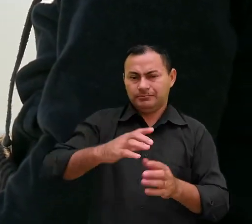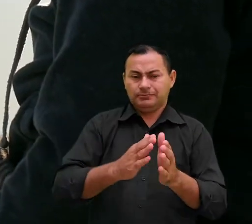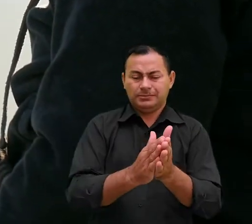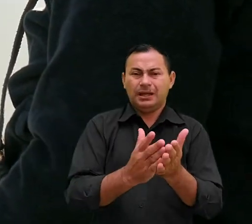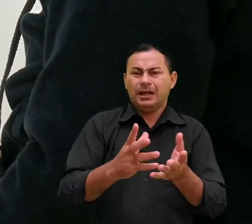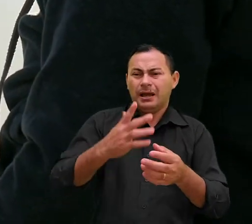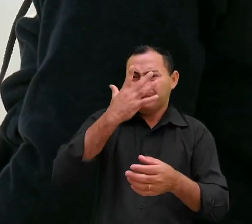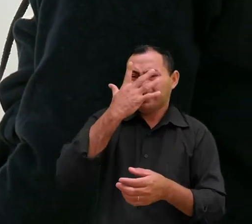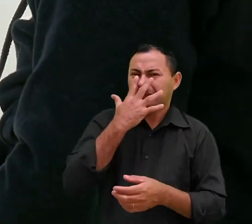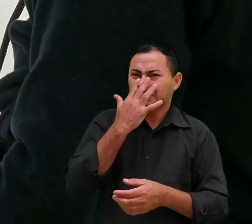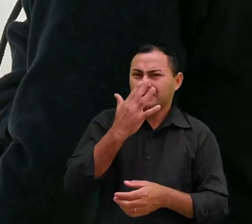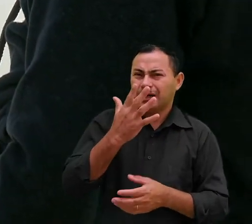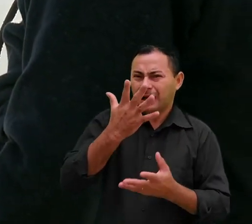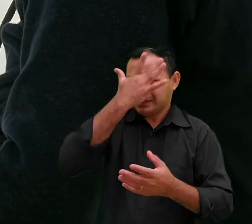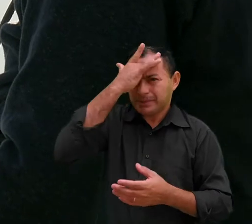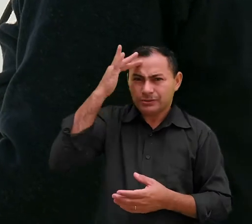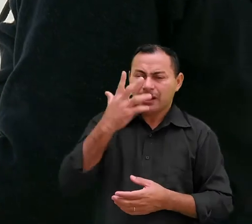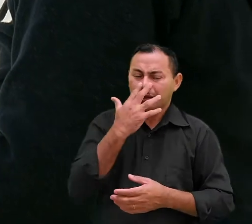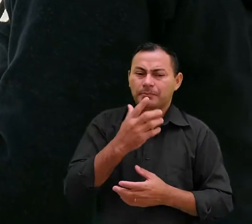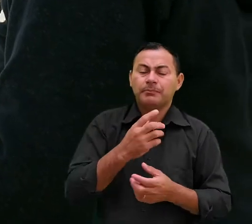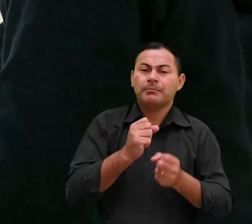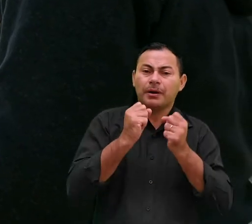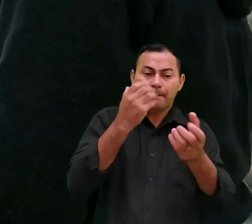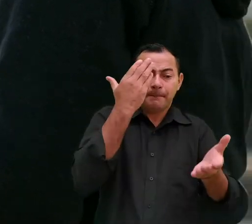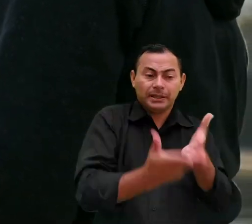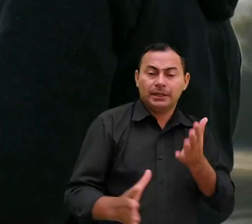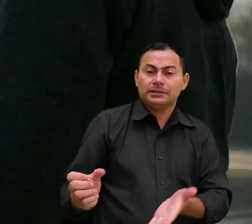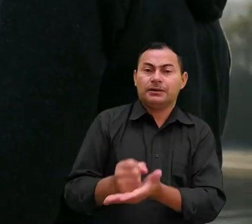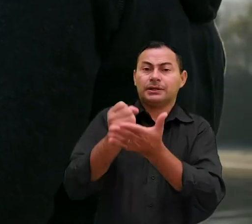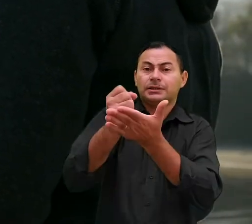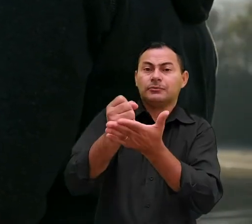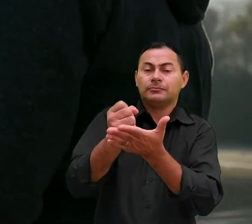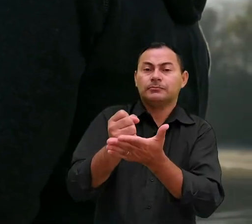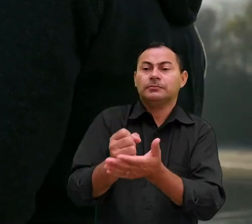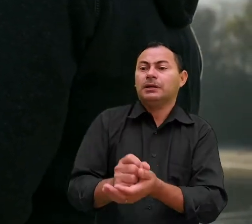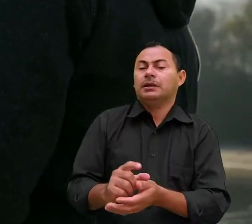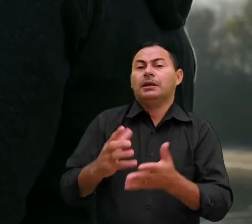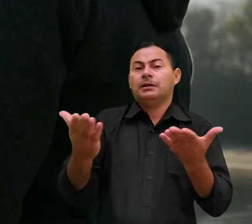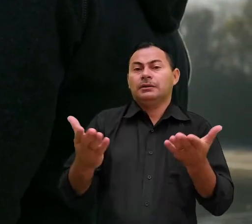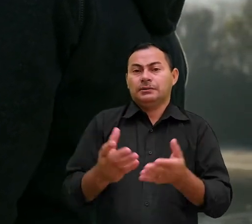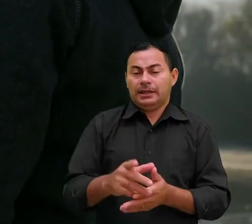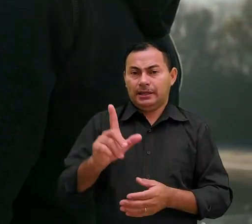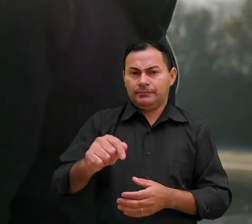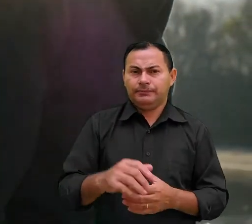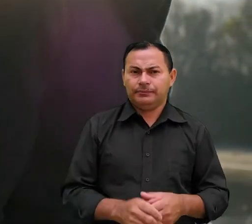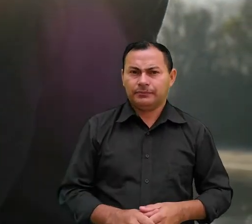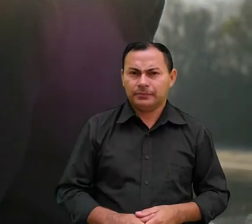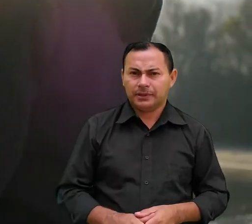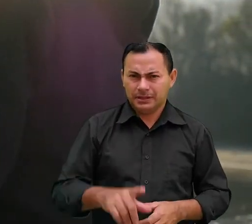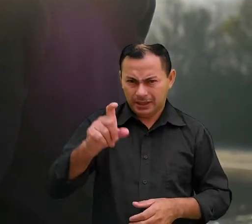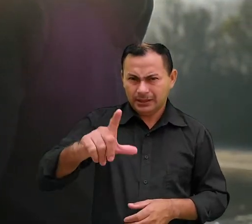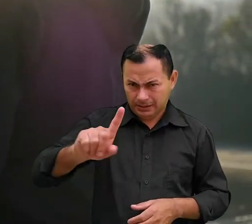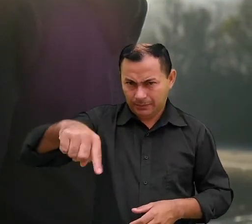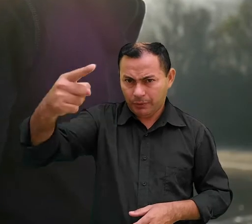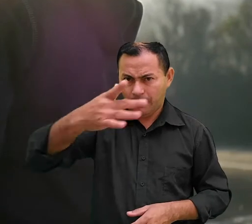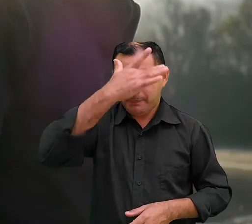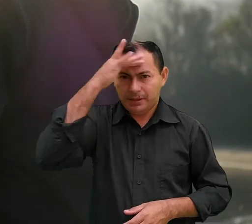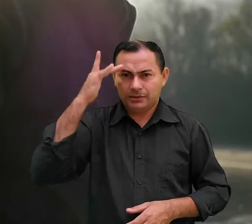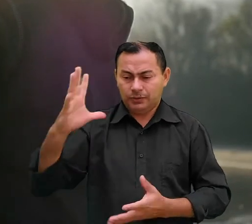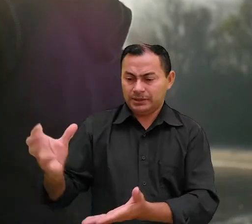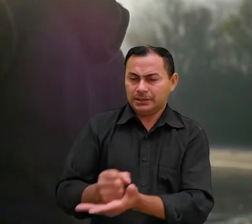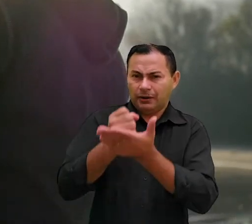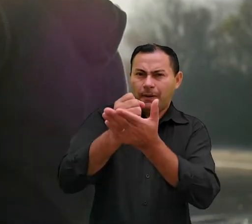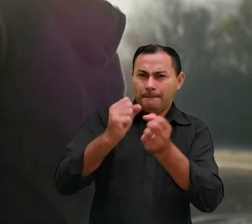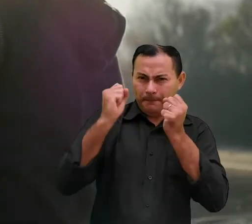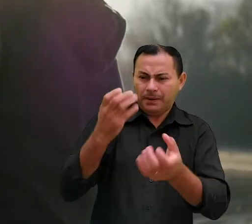muitas pessoas acham que ela está dizendo que podemos perder a salvação a questão é a seguinte será que depois que uma